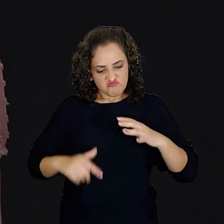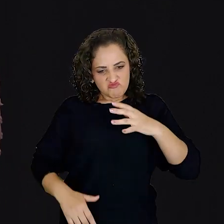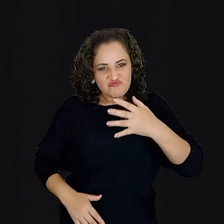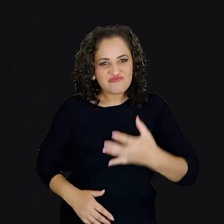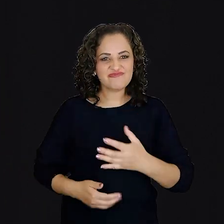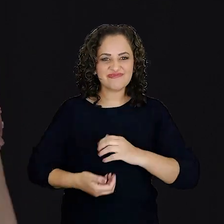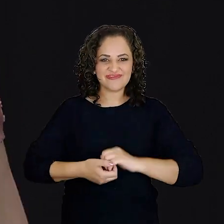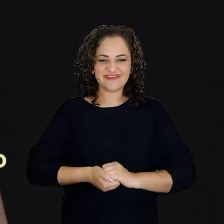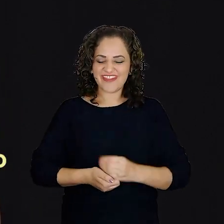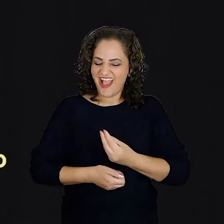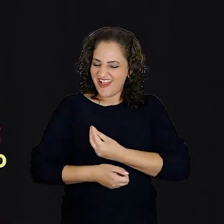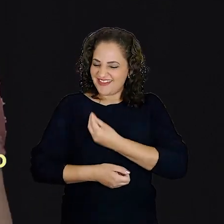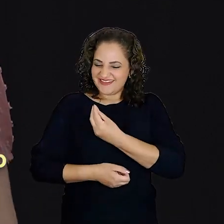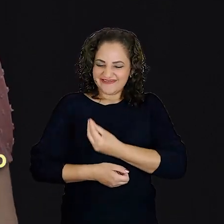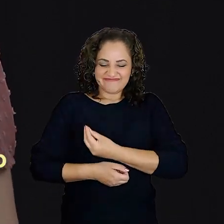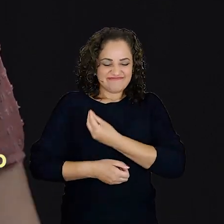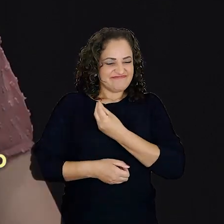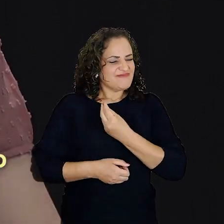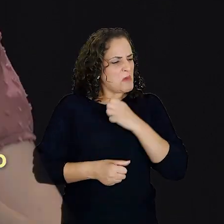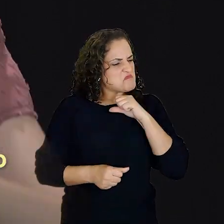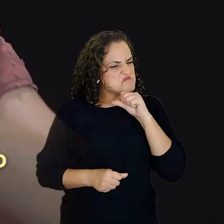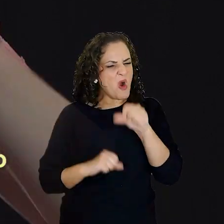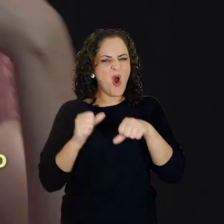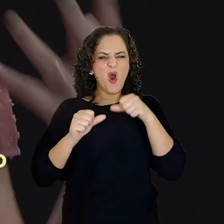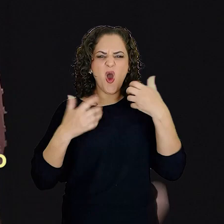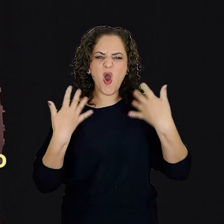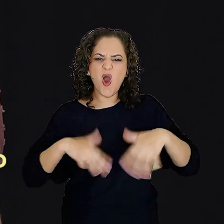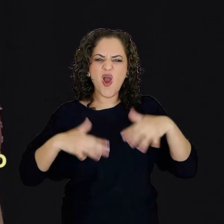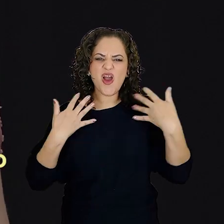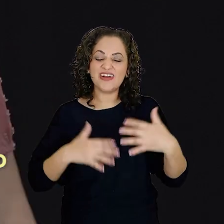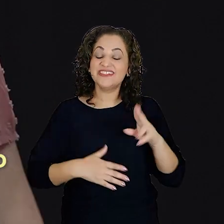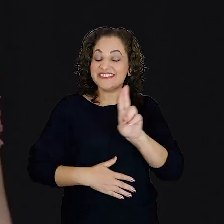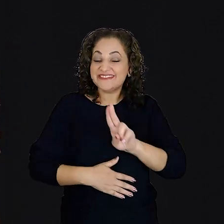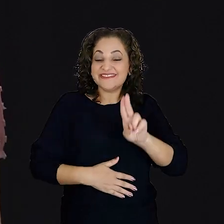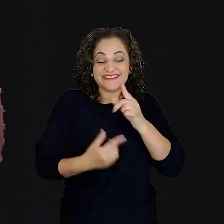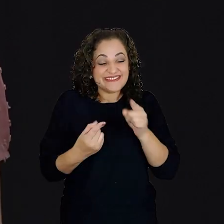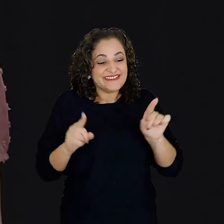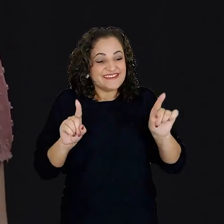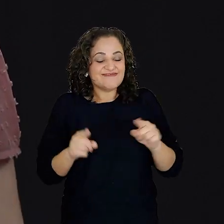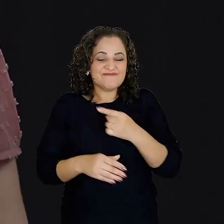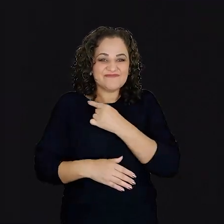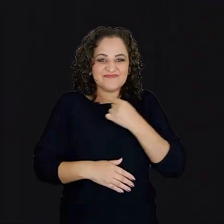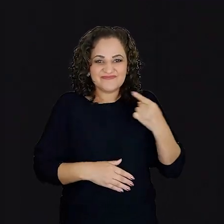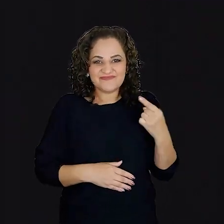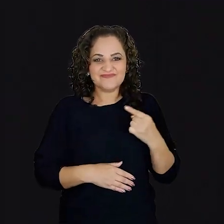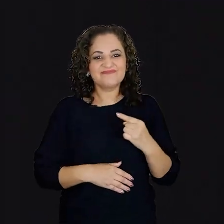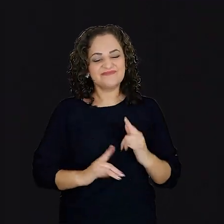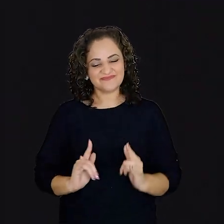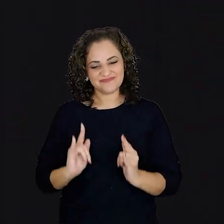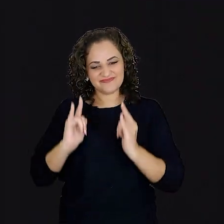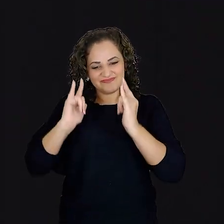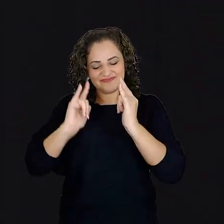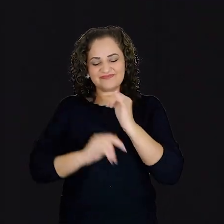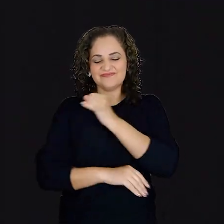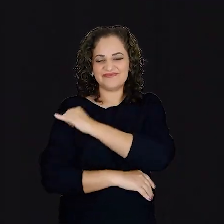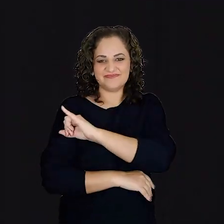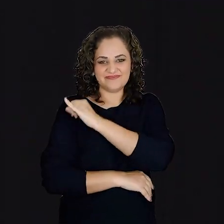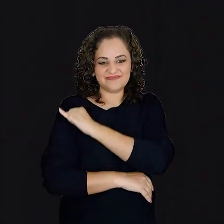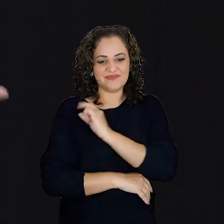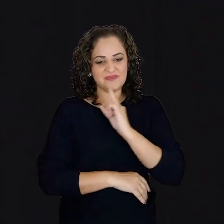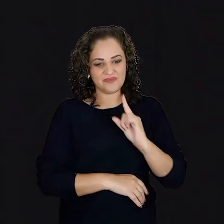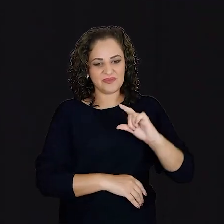preconceitos. Ela fez da sua vida um ato revolucionário, usando a música. Faleceu em seu